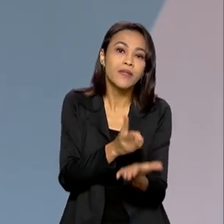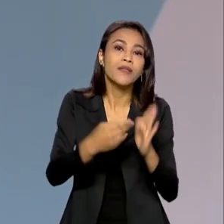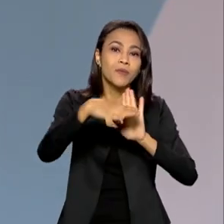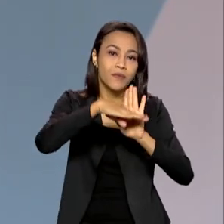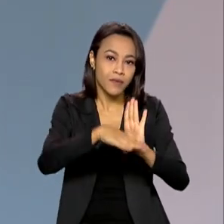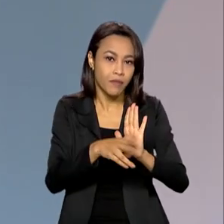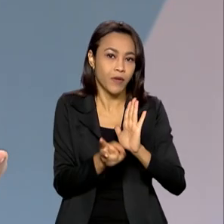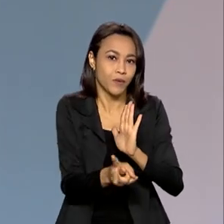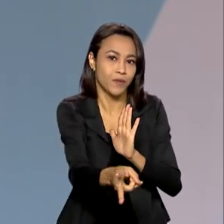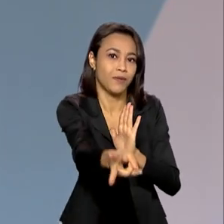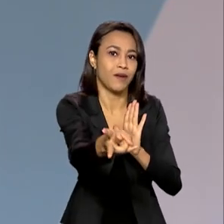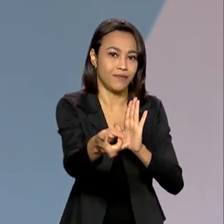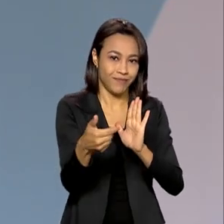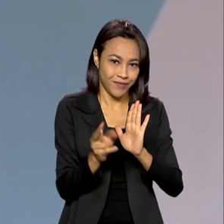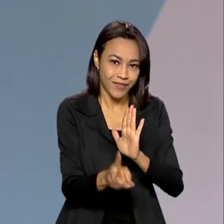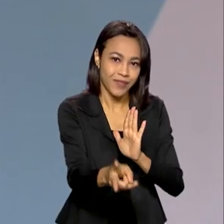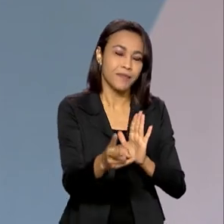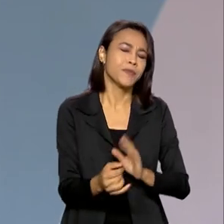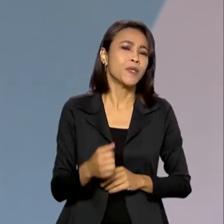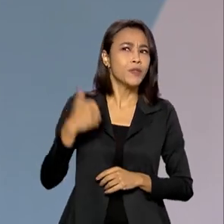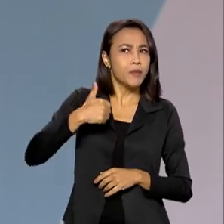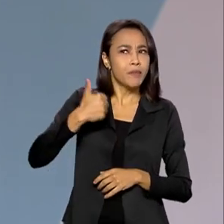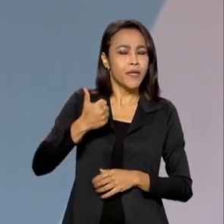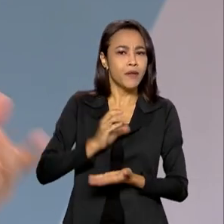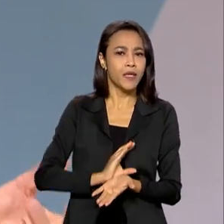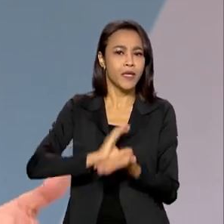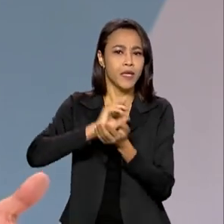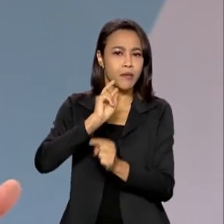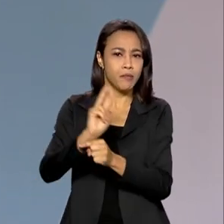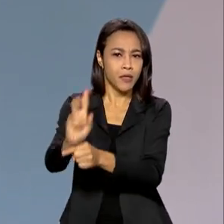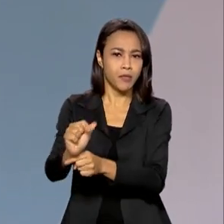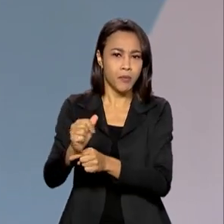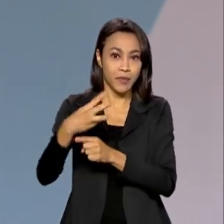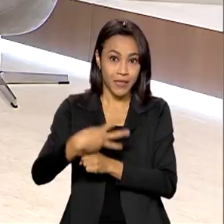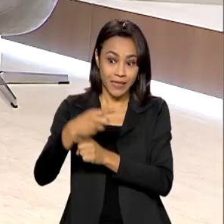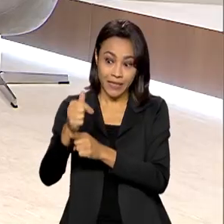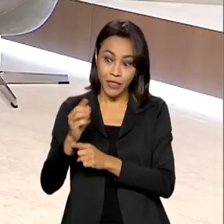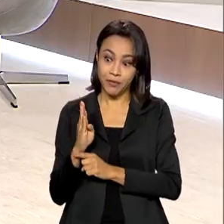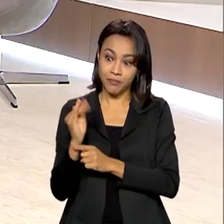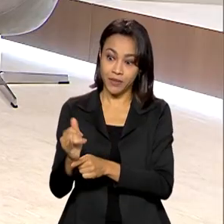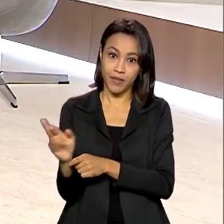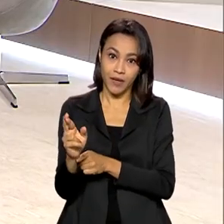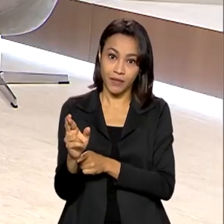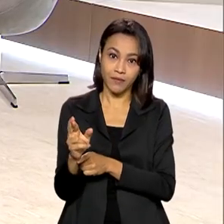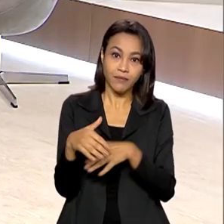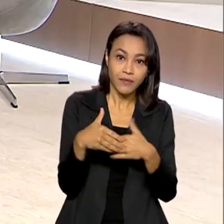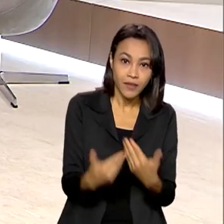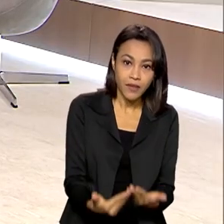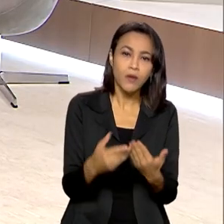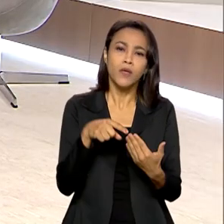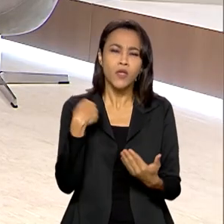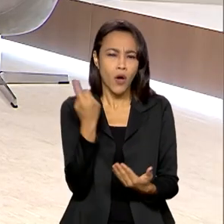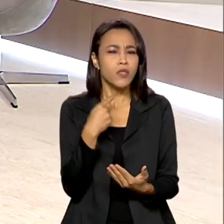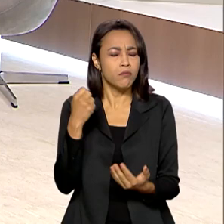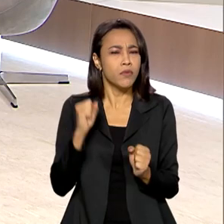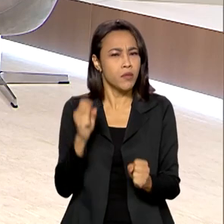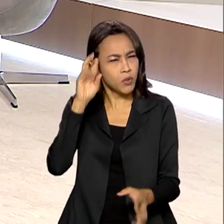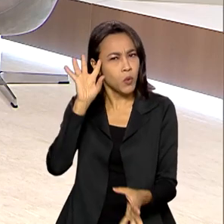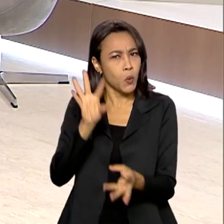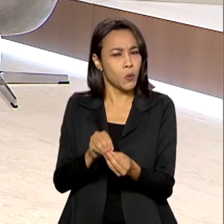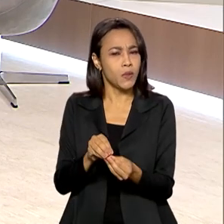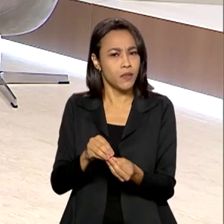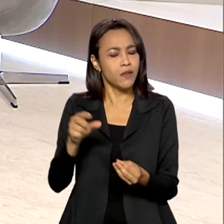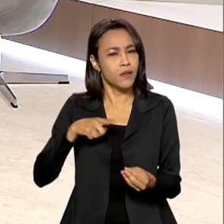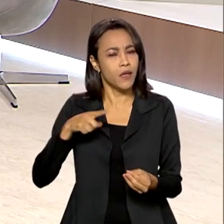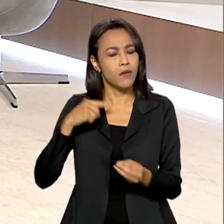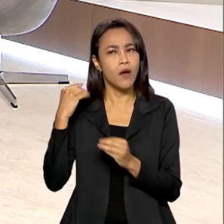é? No primeiro ano, emprestou 37 bilhões e meio de reais. A gente pode deduzir aí, presidente, que há um